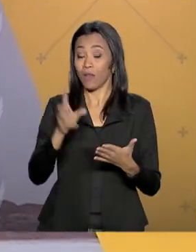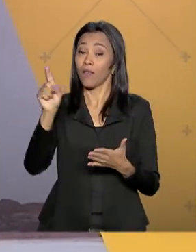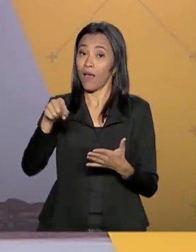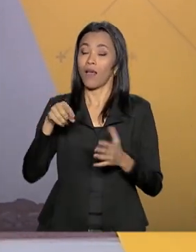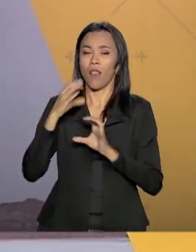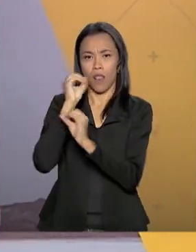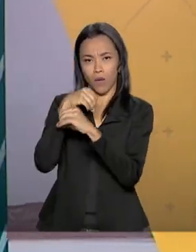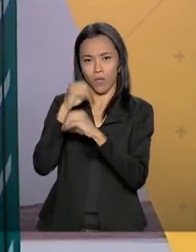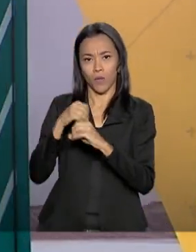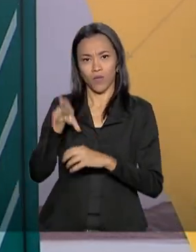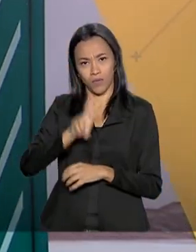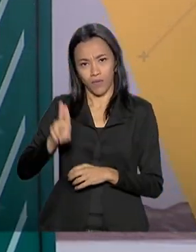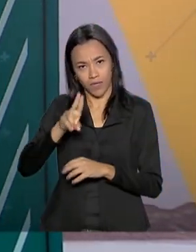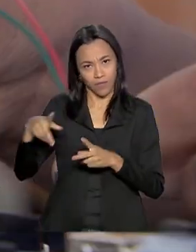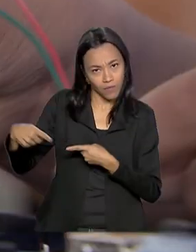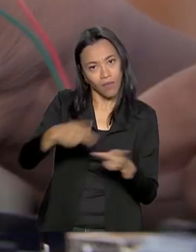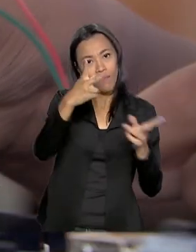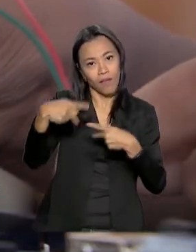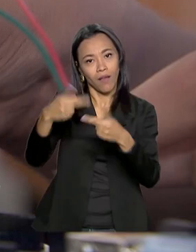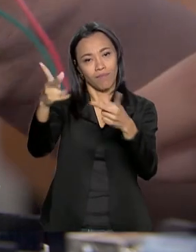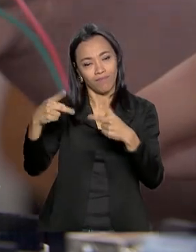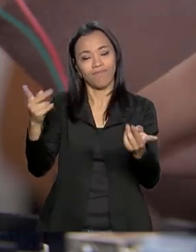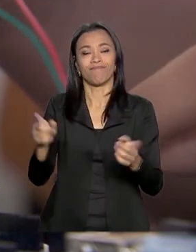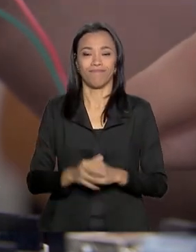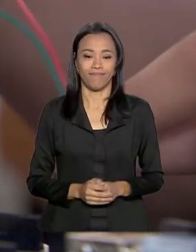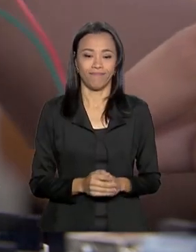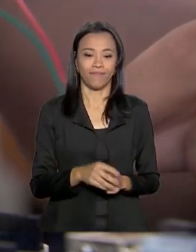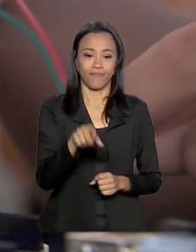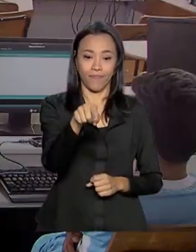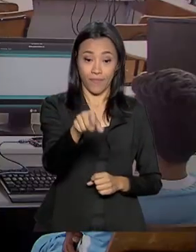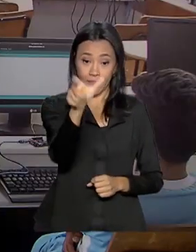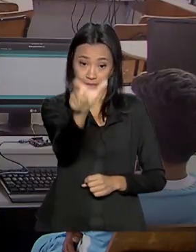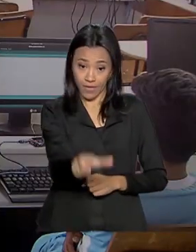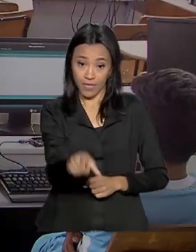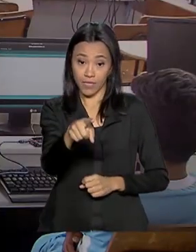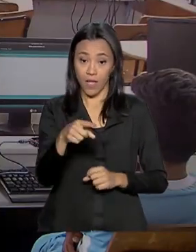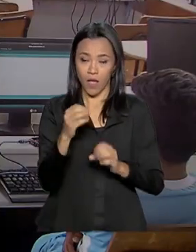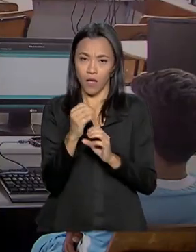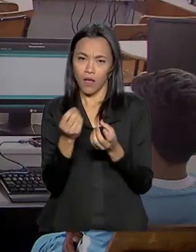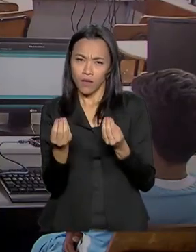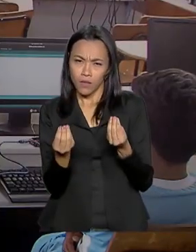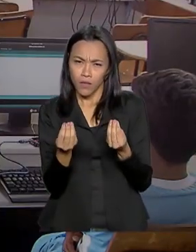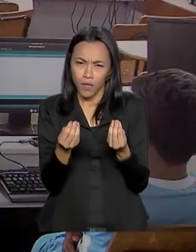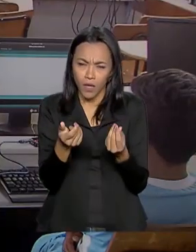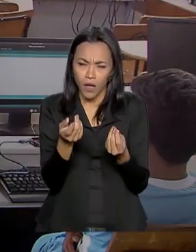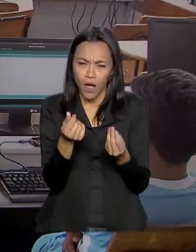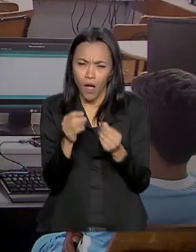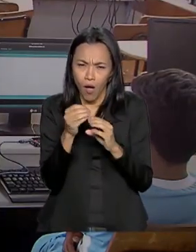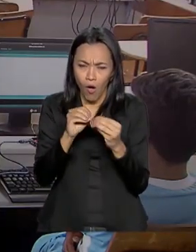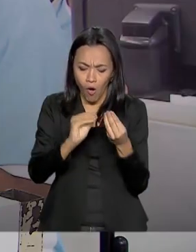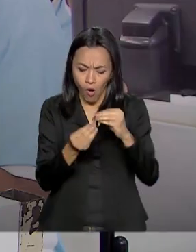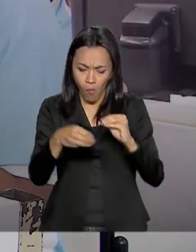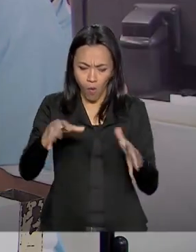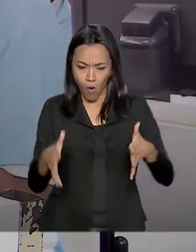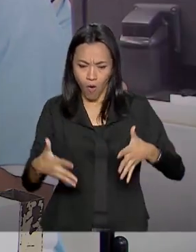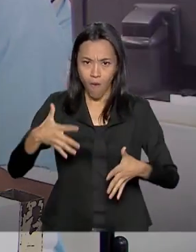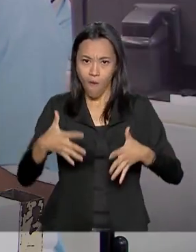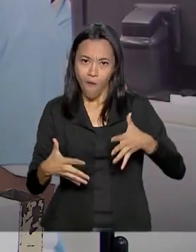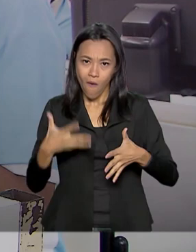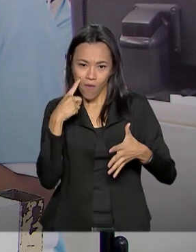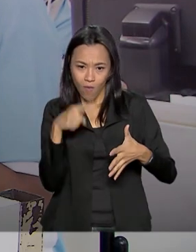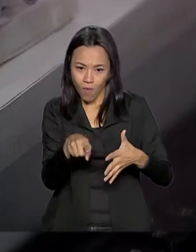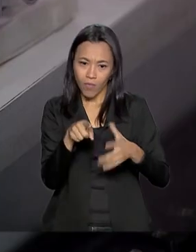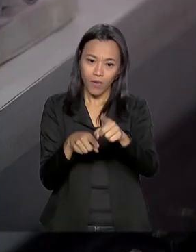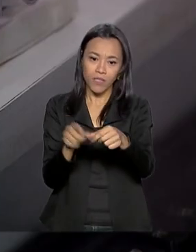e institutos federais. Na oficina de robótica, o professor desafiou os alunos a desenvolverem uma porta